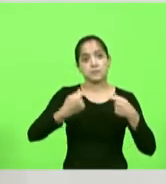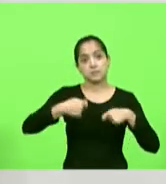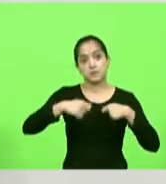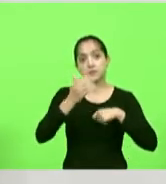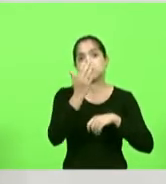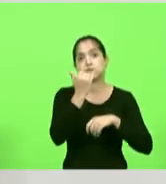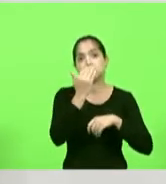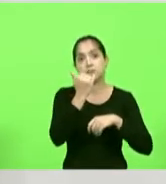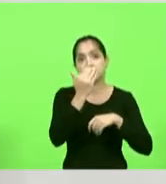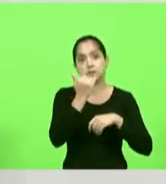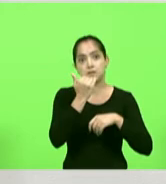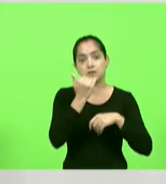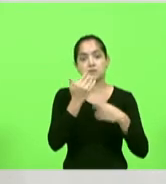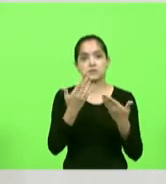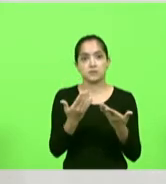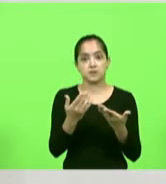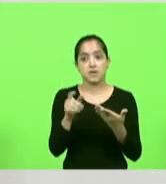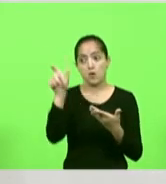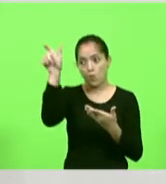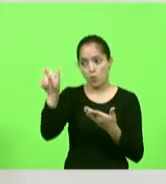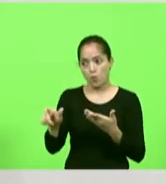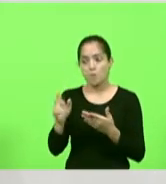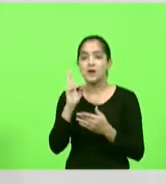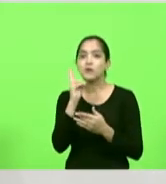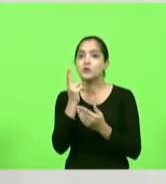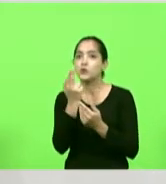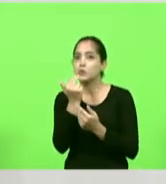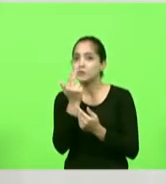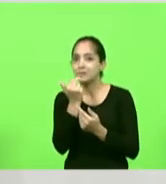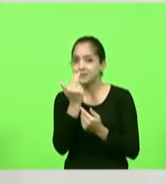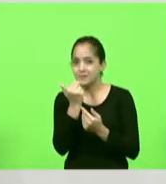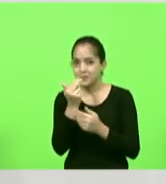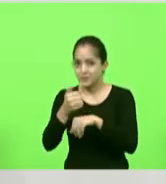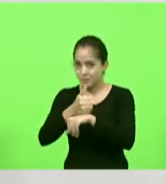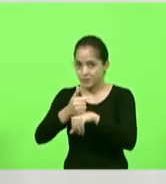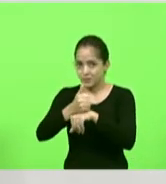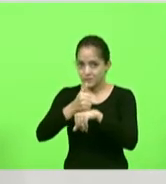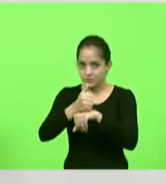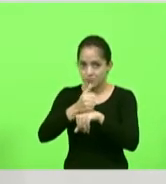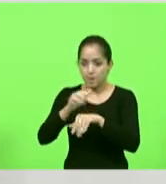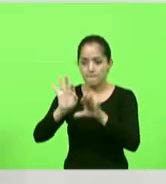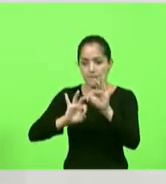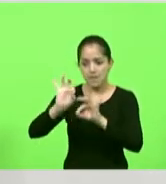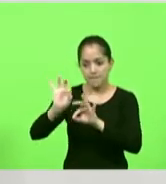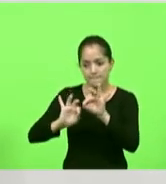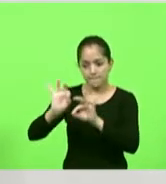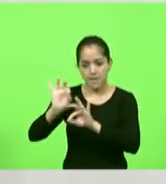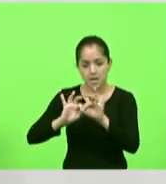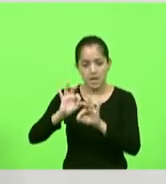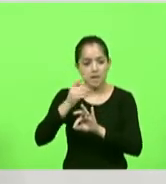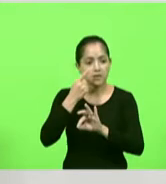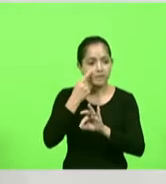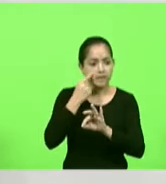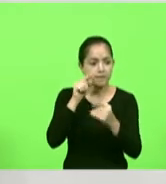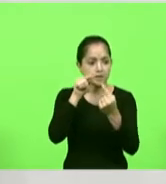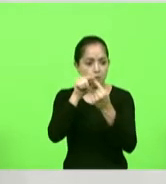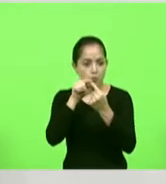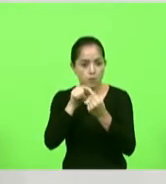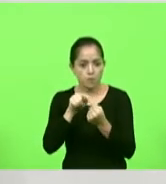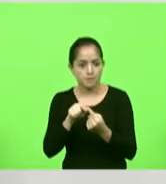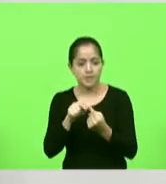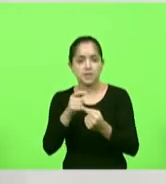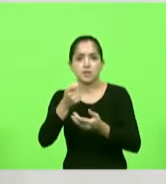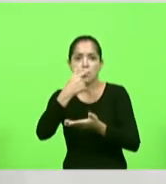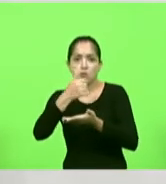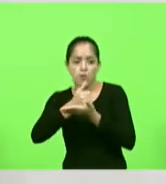que uma nutricionista de unidade intensiva faz conforme o medicamento que o